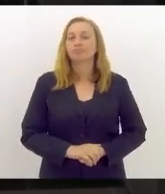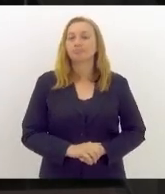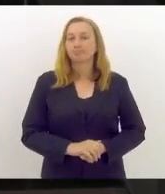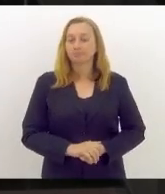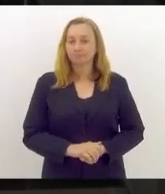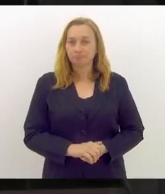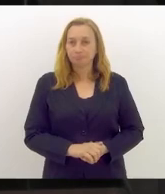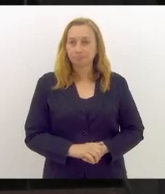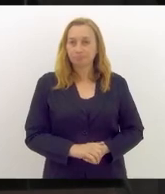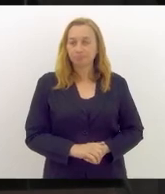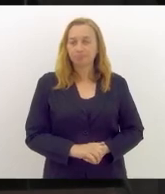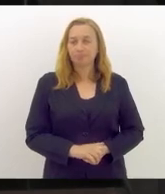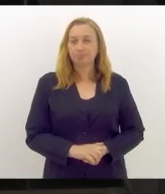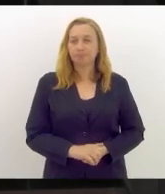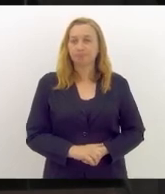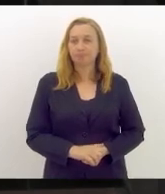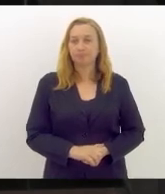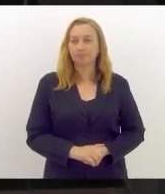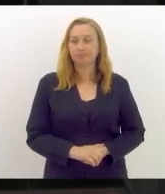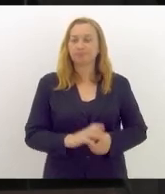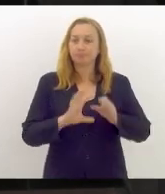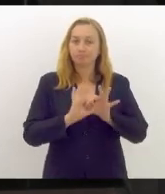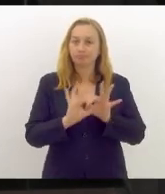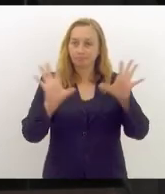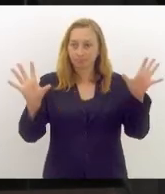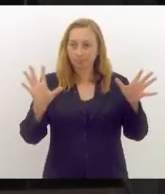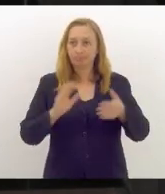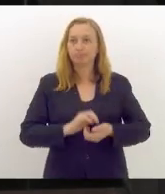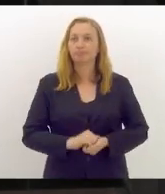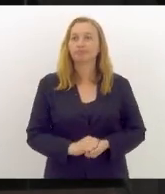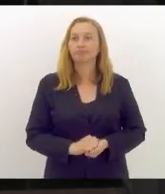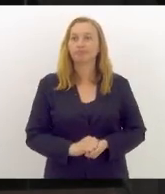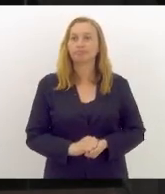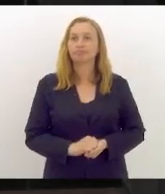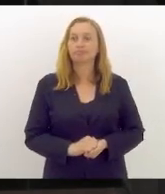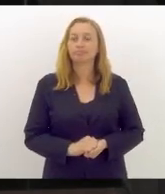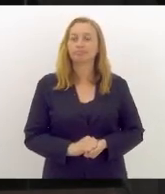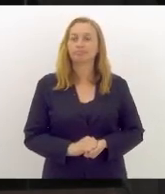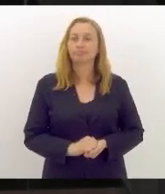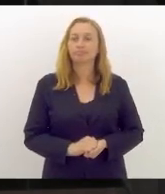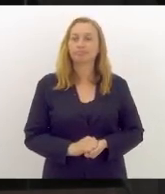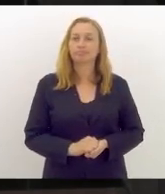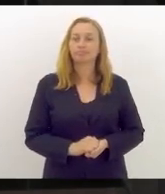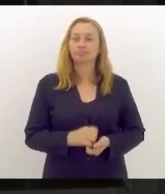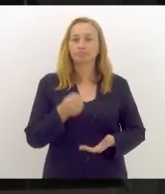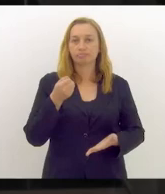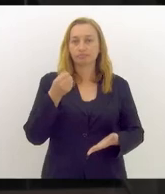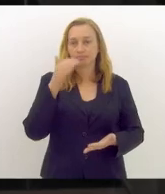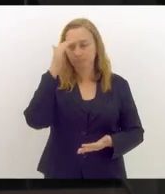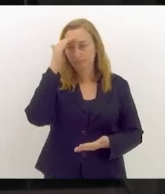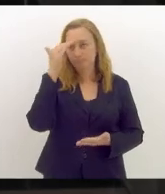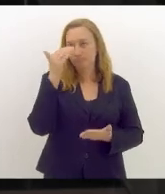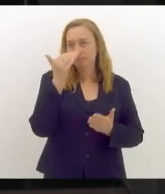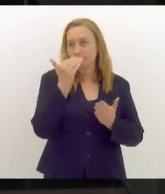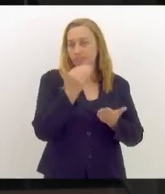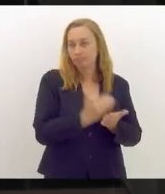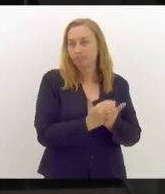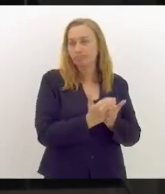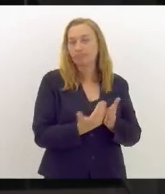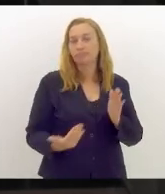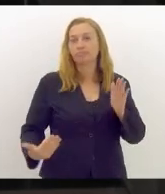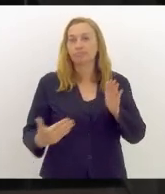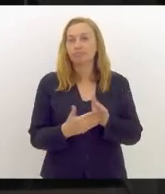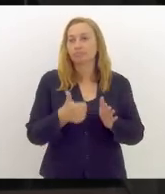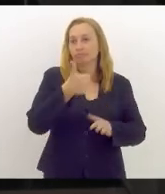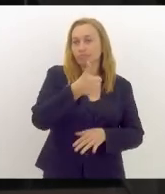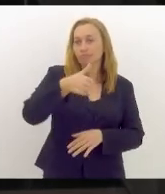esta democracia foi se consolidando, até que em 2018